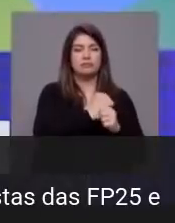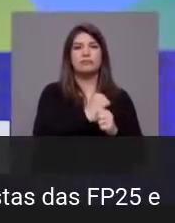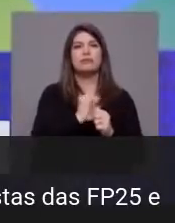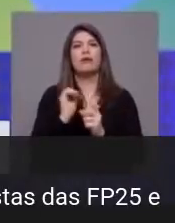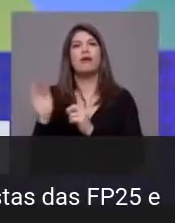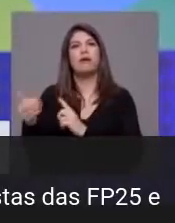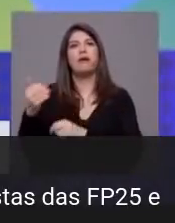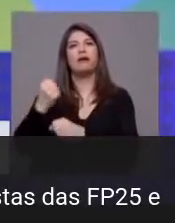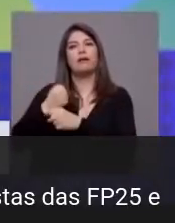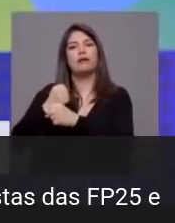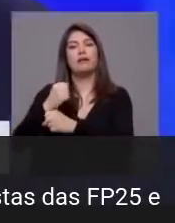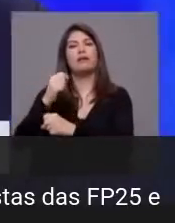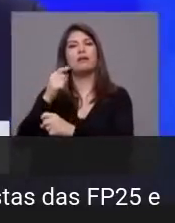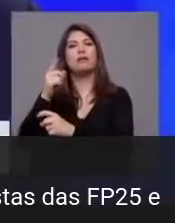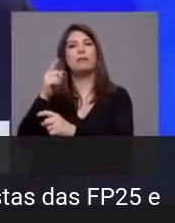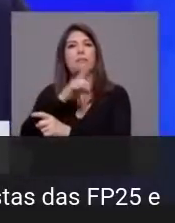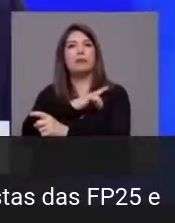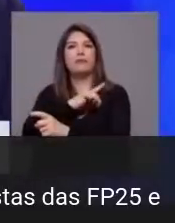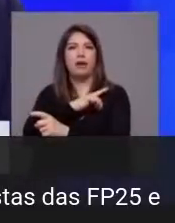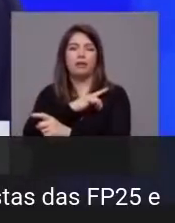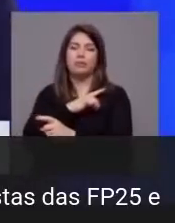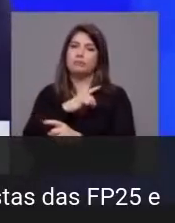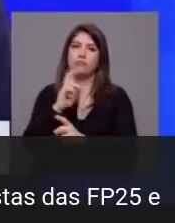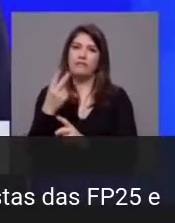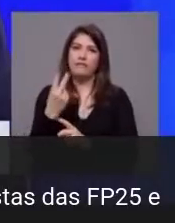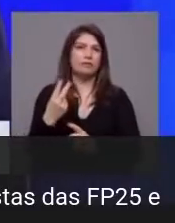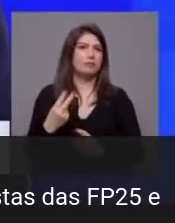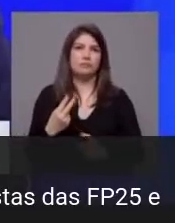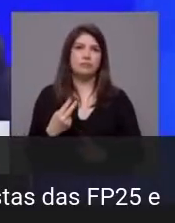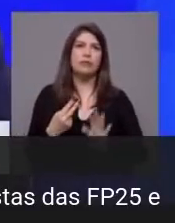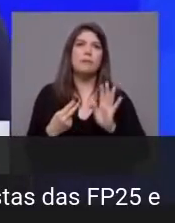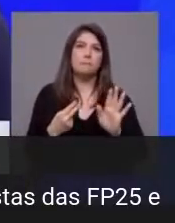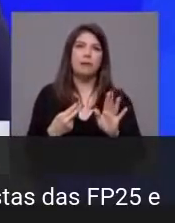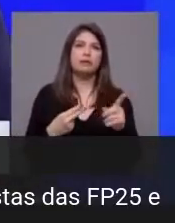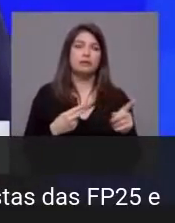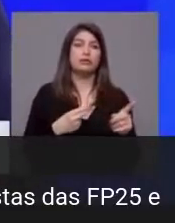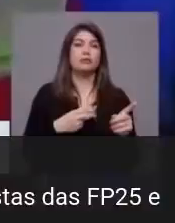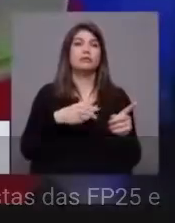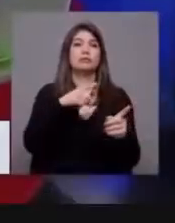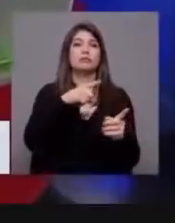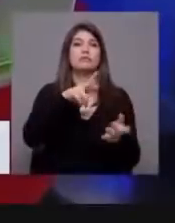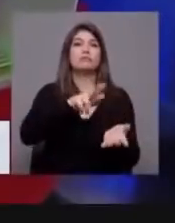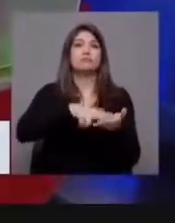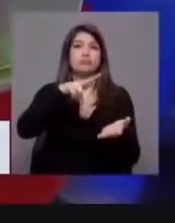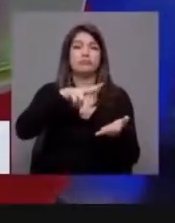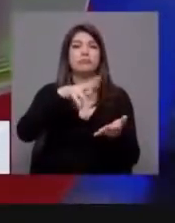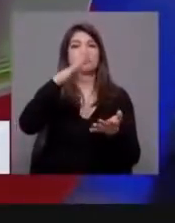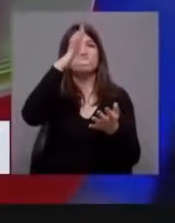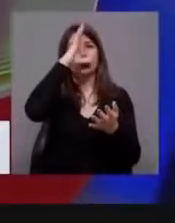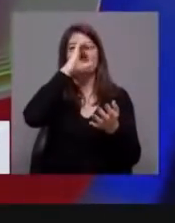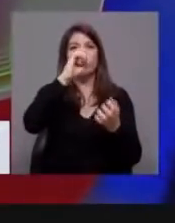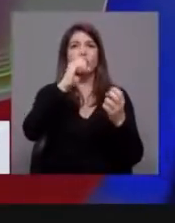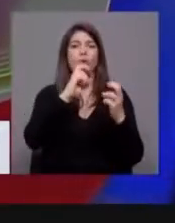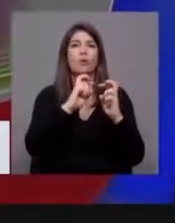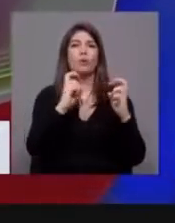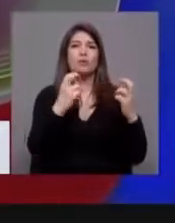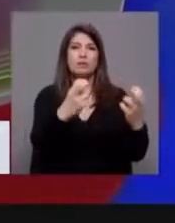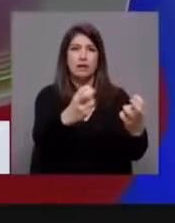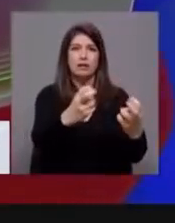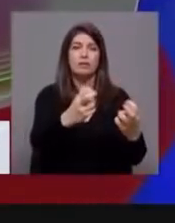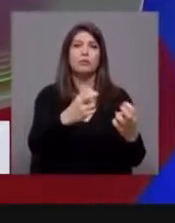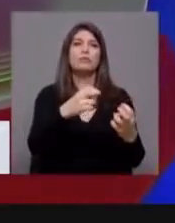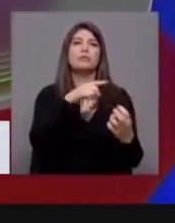lado, mas o Estatuto do Serviço Nacional de Saúde que o Governo aprovou em Conselho de Ministros e que, enfim, não sabemos o que fará, o que é que o PS quer fazer com ele,